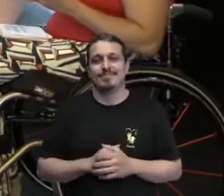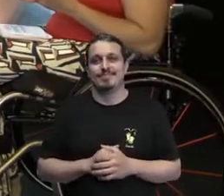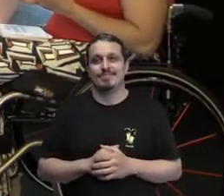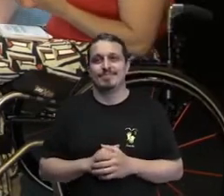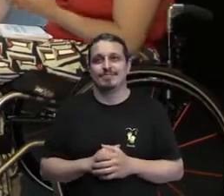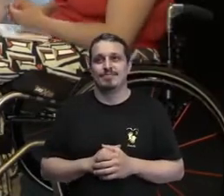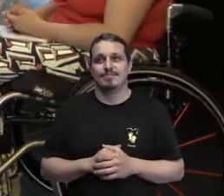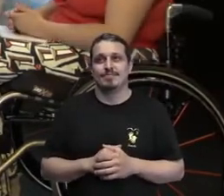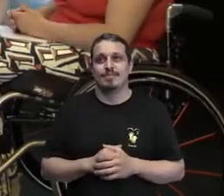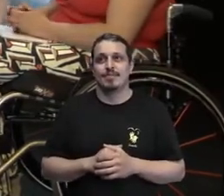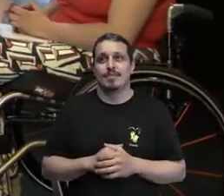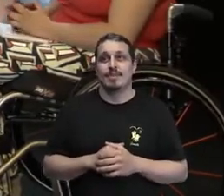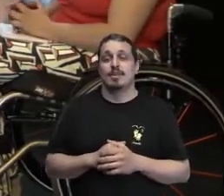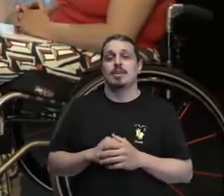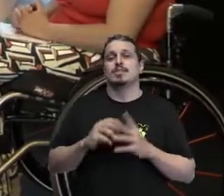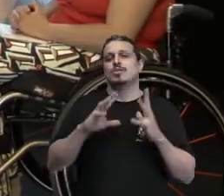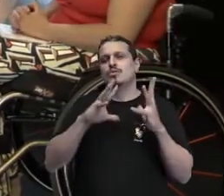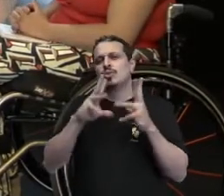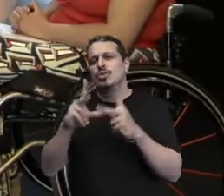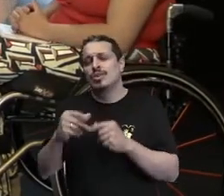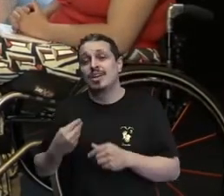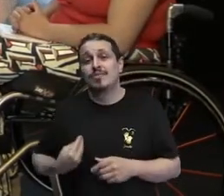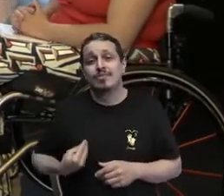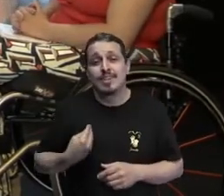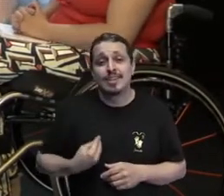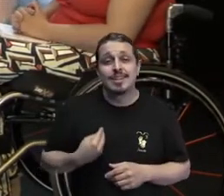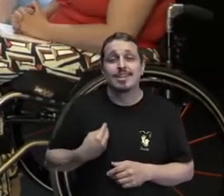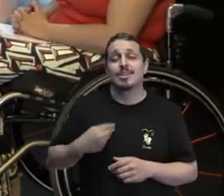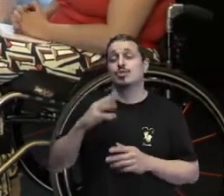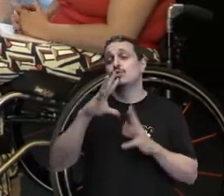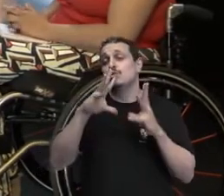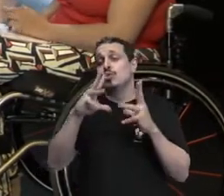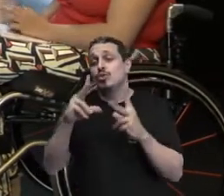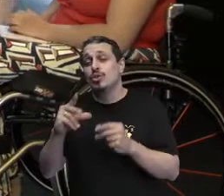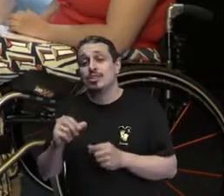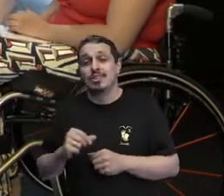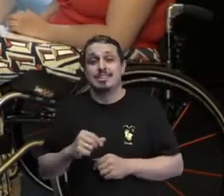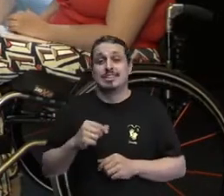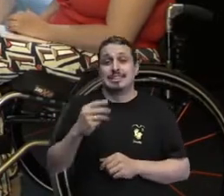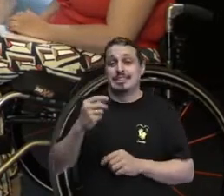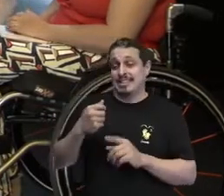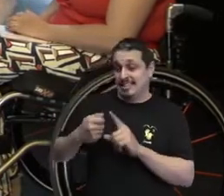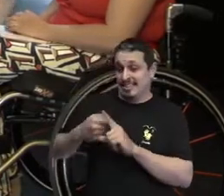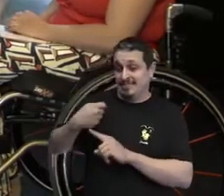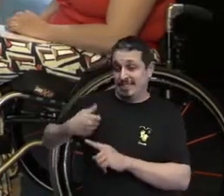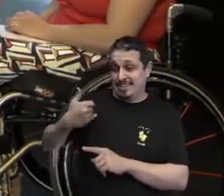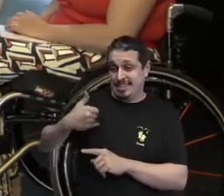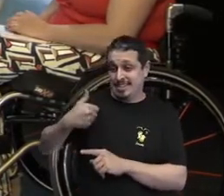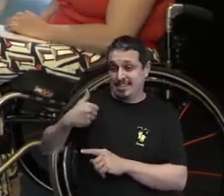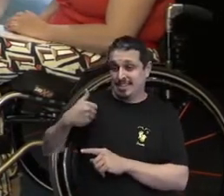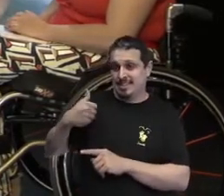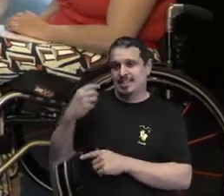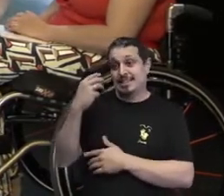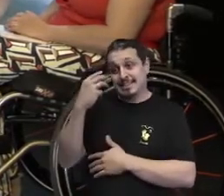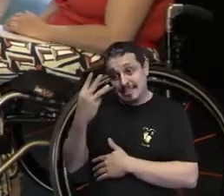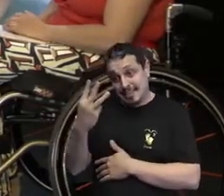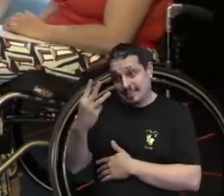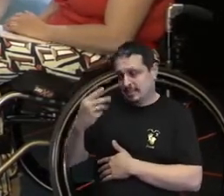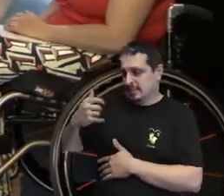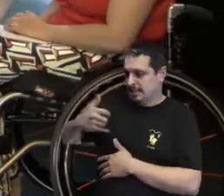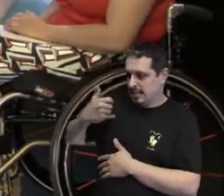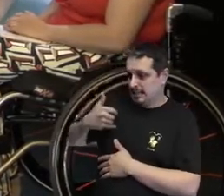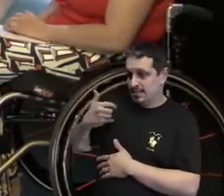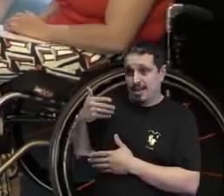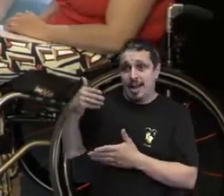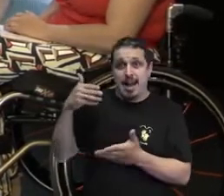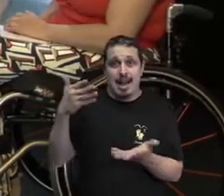Toda vida. Desde os meus três aninhos de idade, eu já era parecida e gostava de fazer graça. E